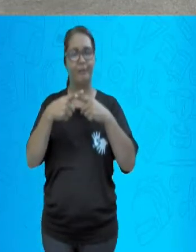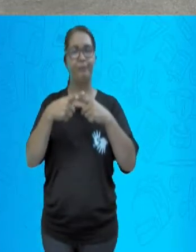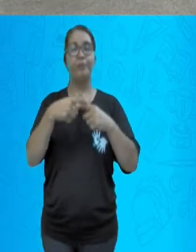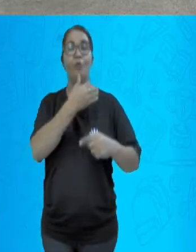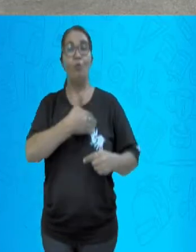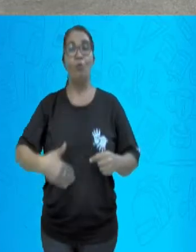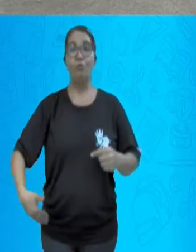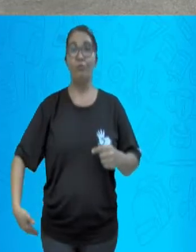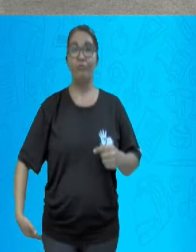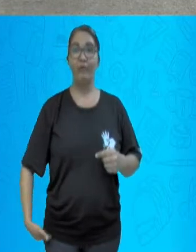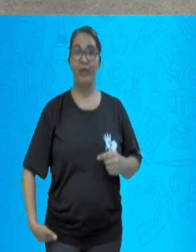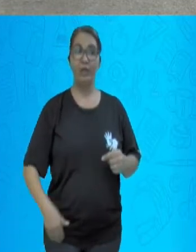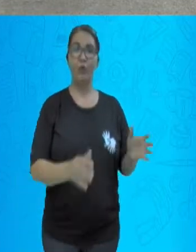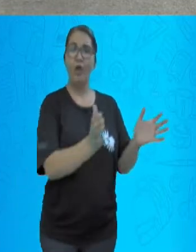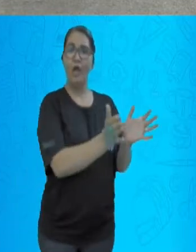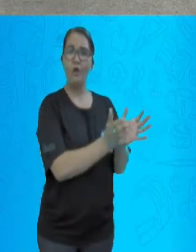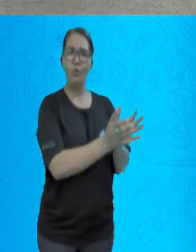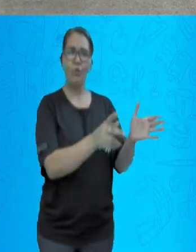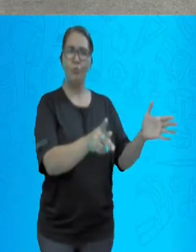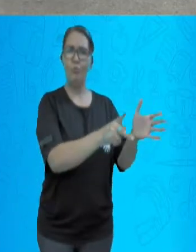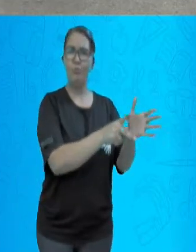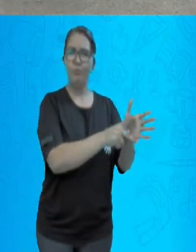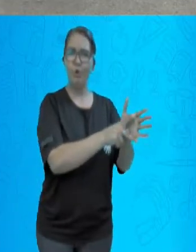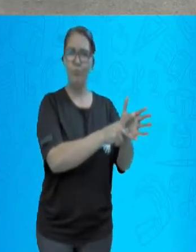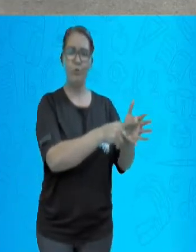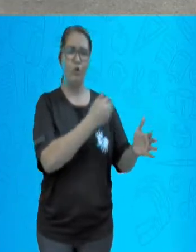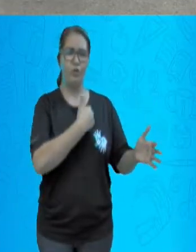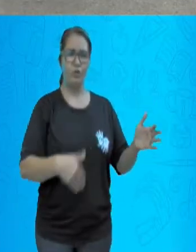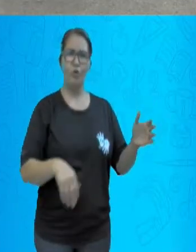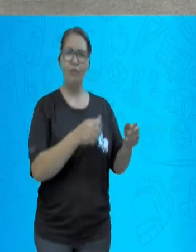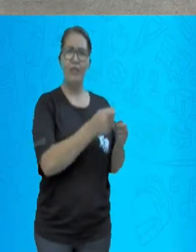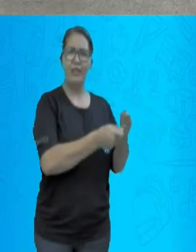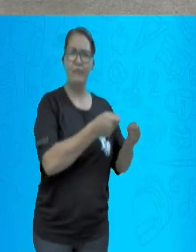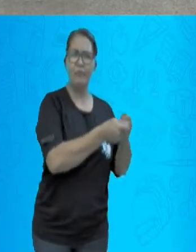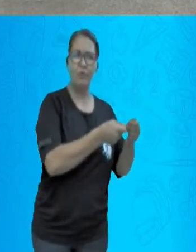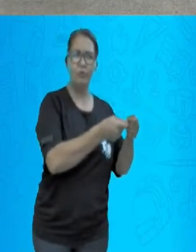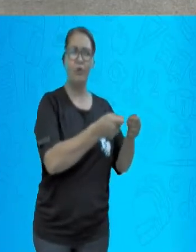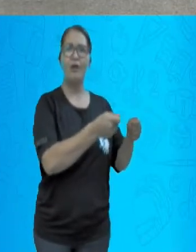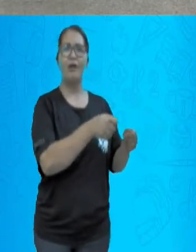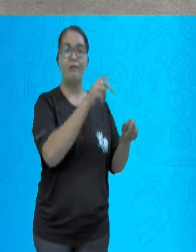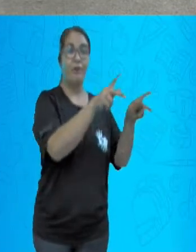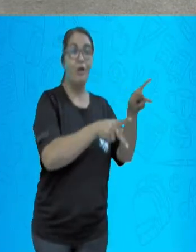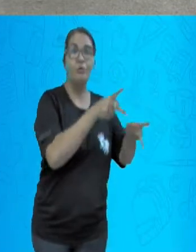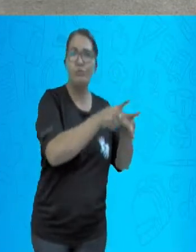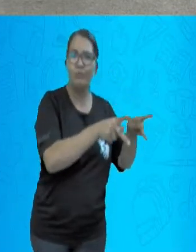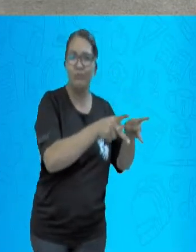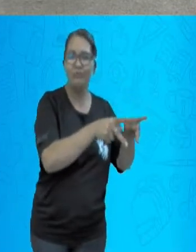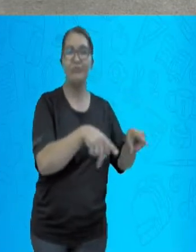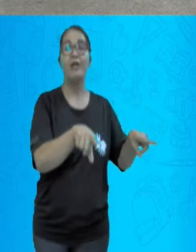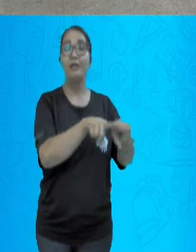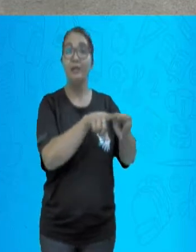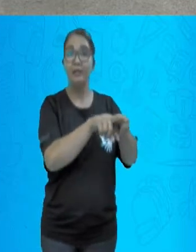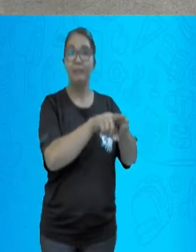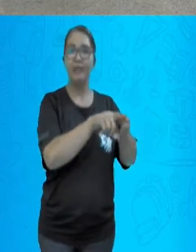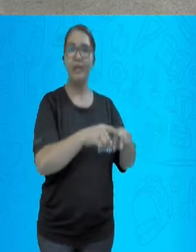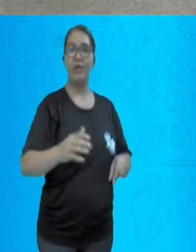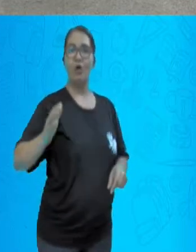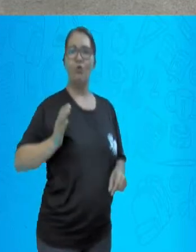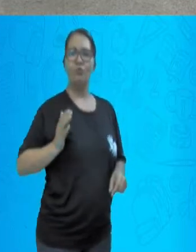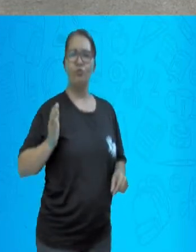Note que esse termo foi utilizado para designar o governo dos ricos. Com isso,